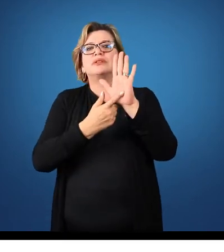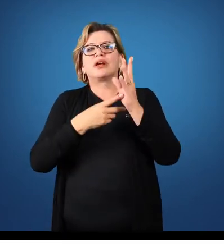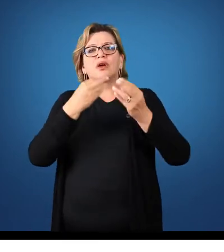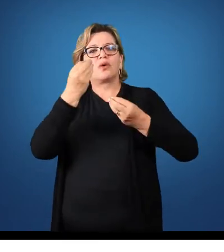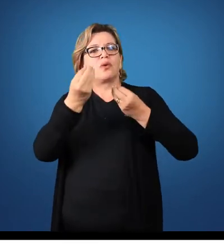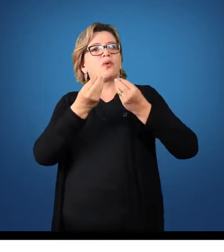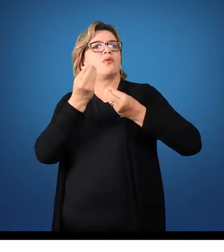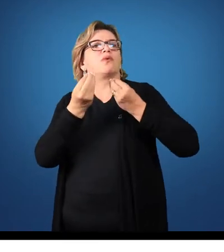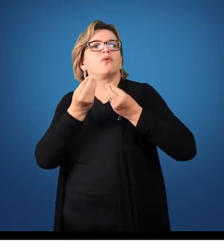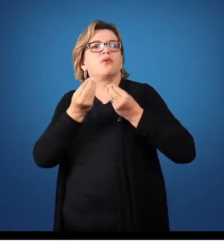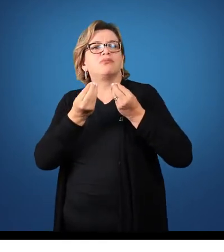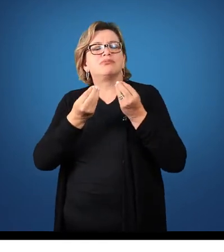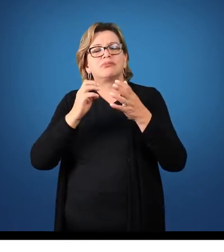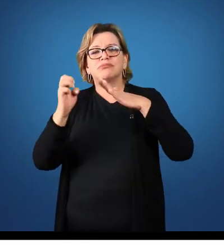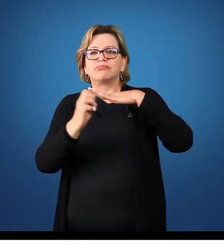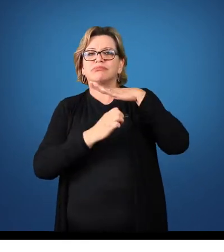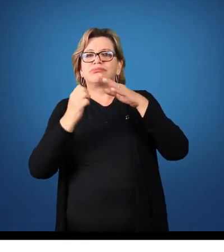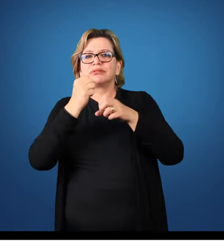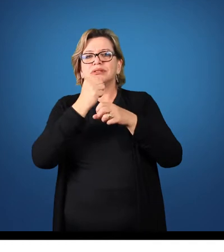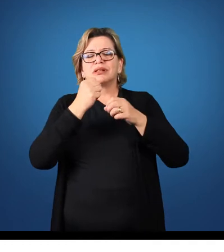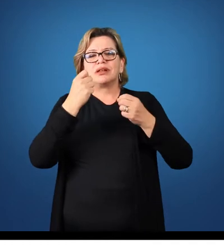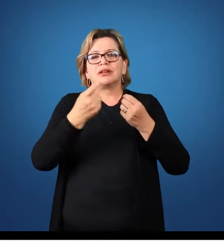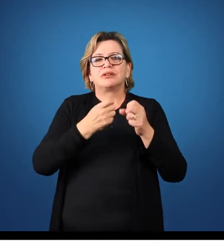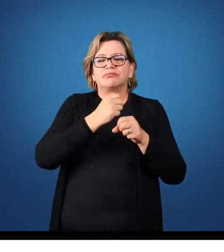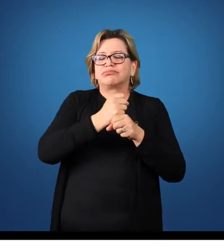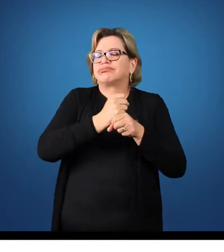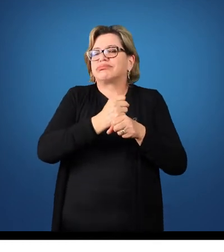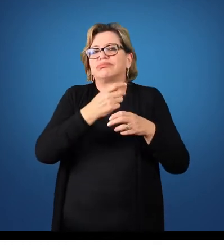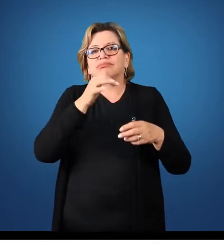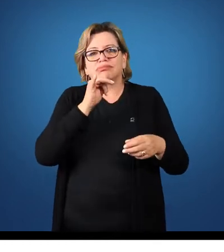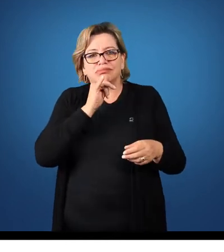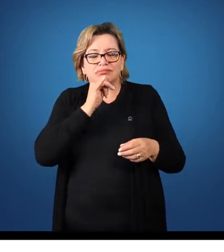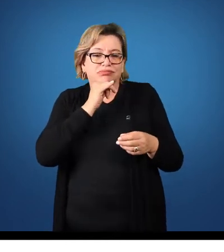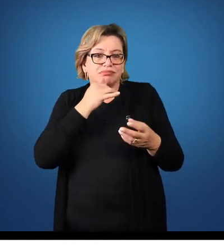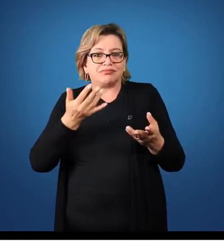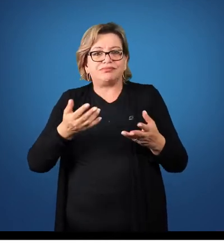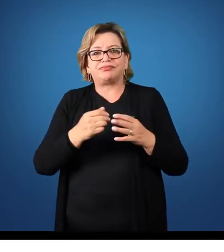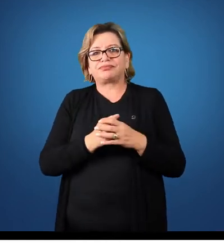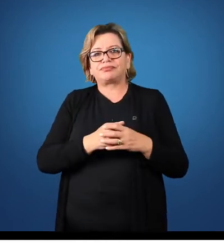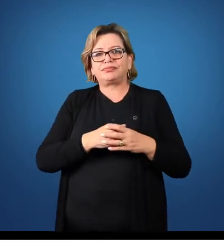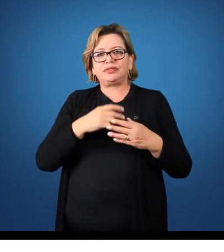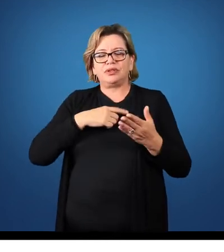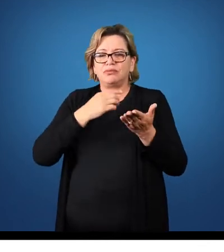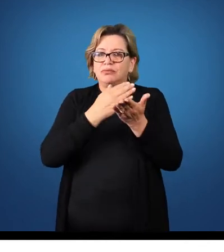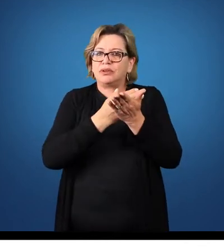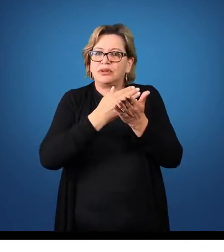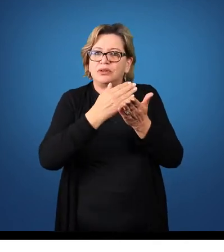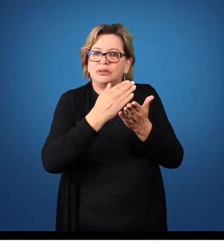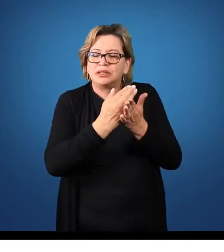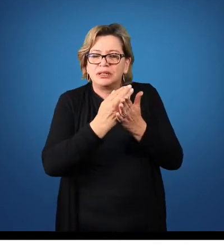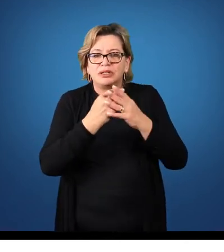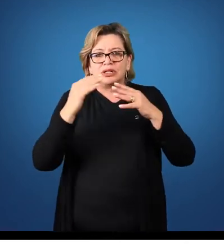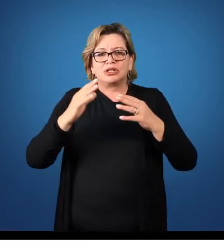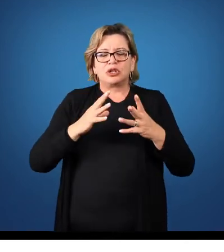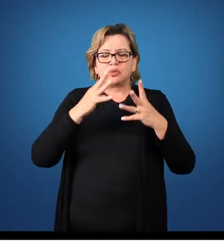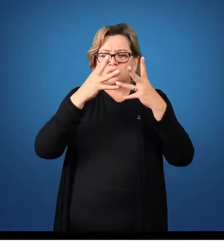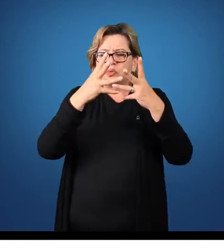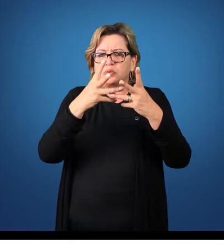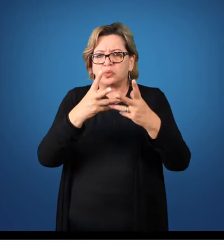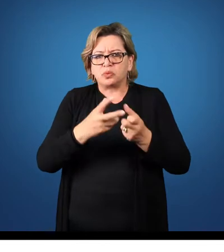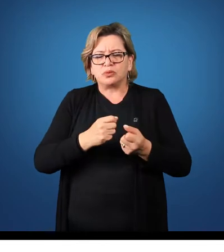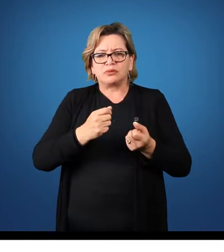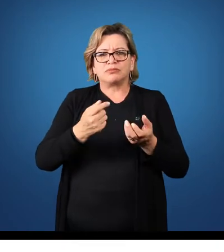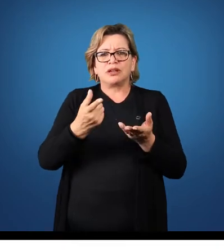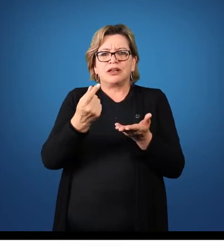resultado que a empresa apresentou naquele período contábil. Nós partimos do total das receitas,